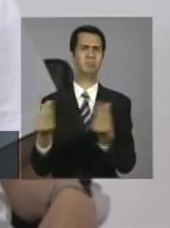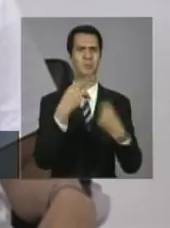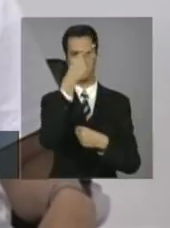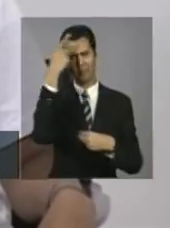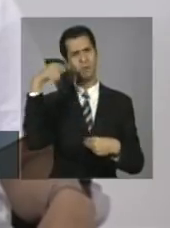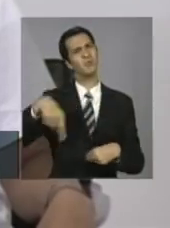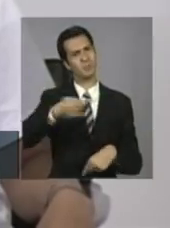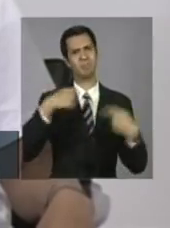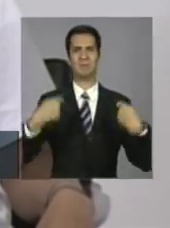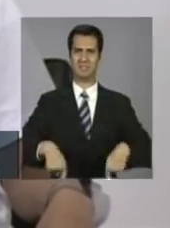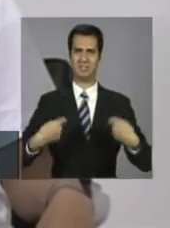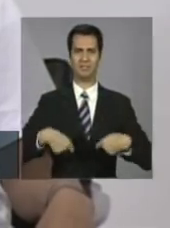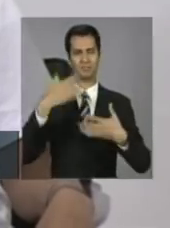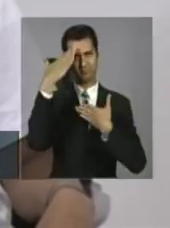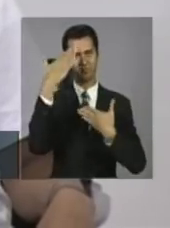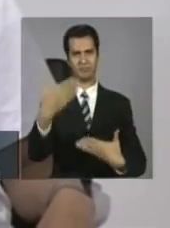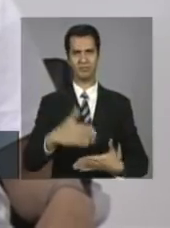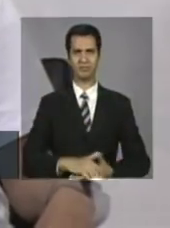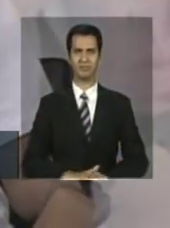muito obrigada.